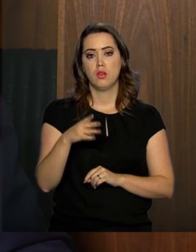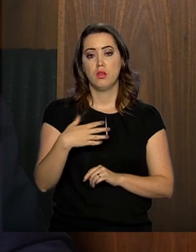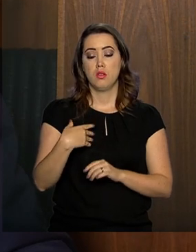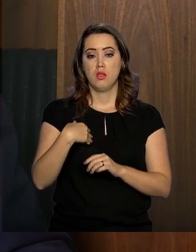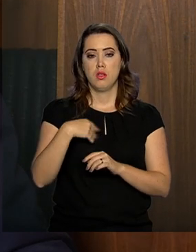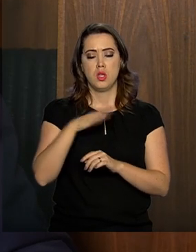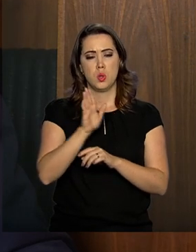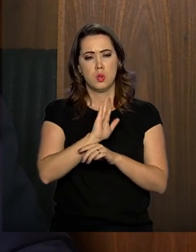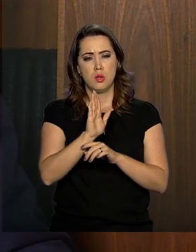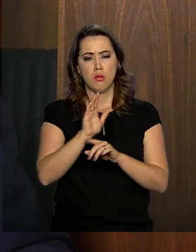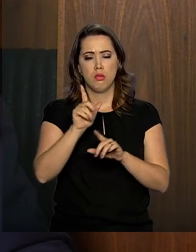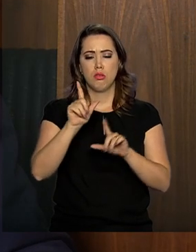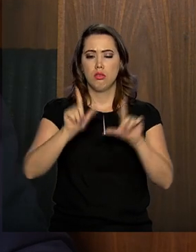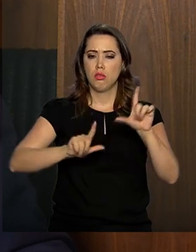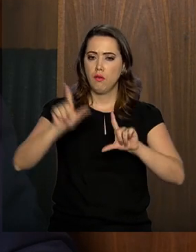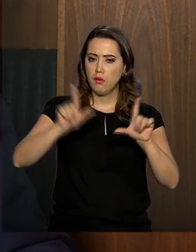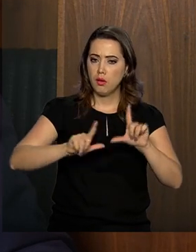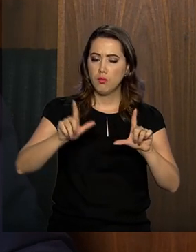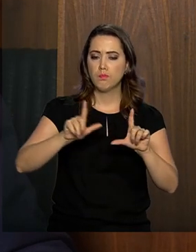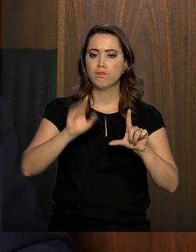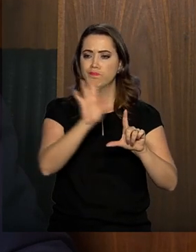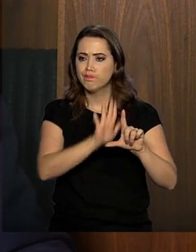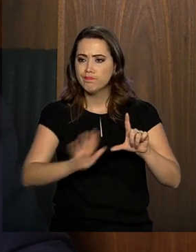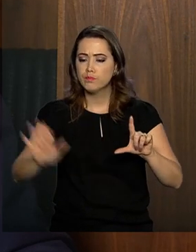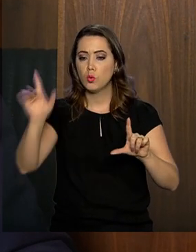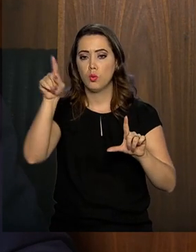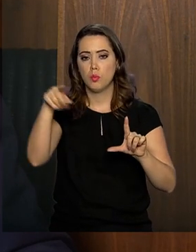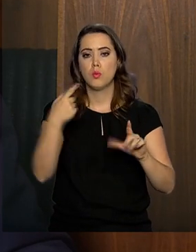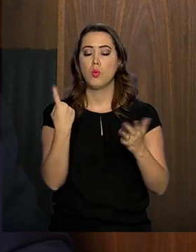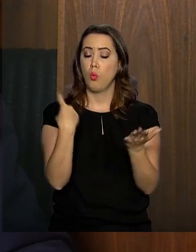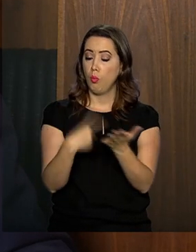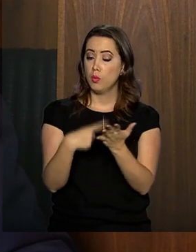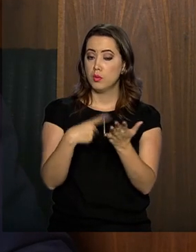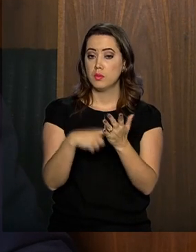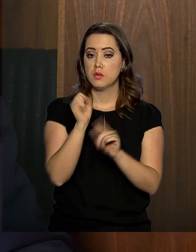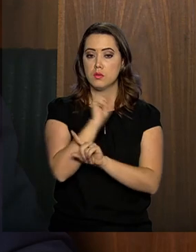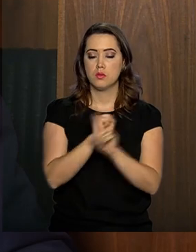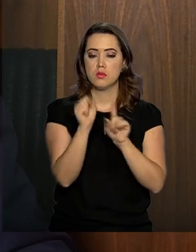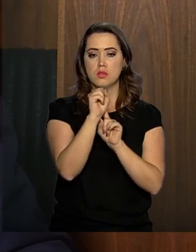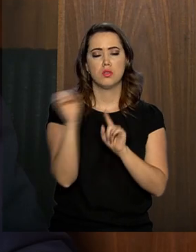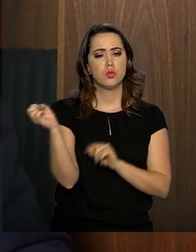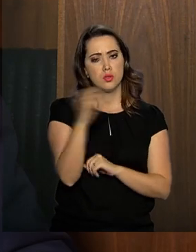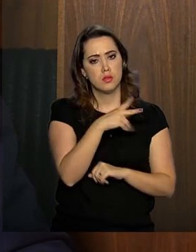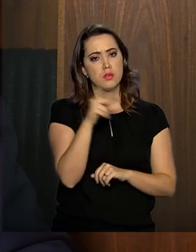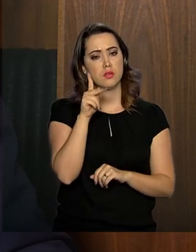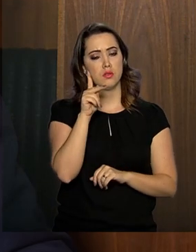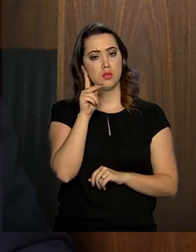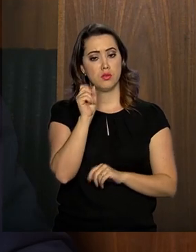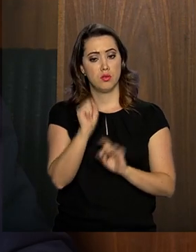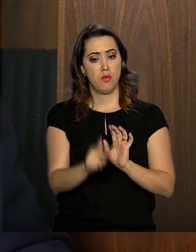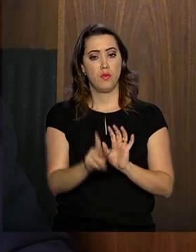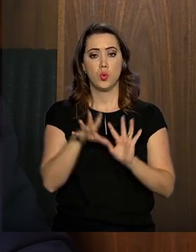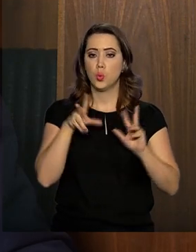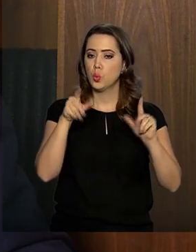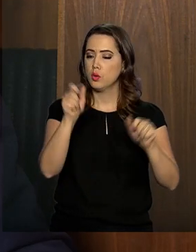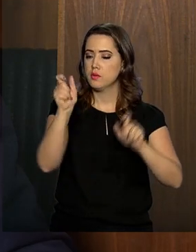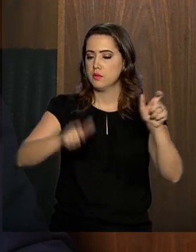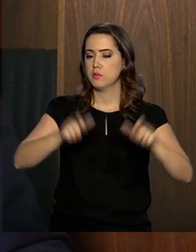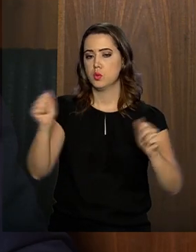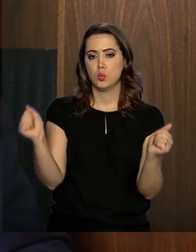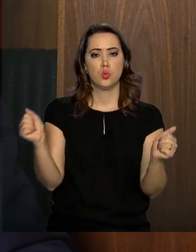nacional, reintera esse compromisso com o conjunto da sociedade, de que essa nova previdência vai atingir a todos.